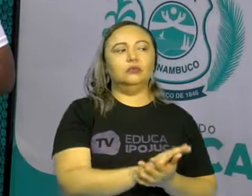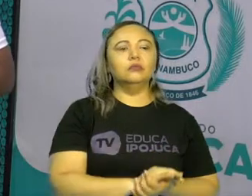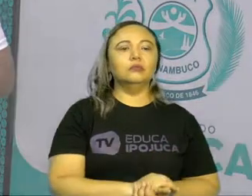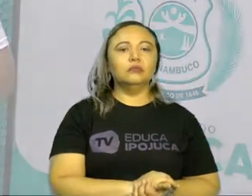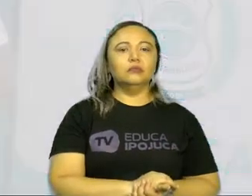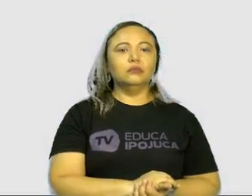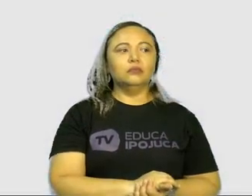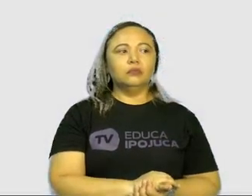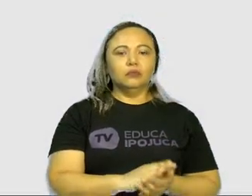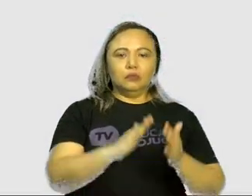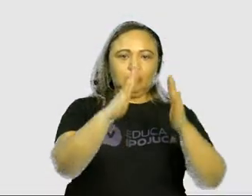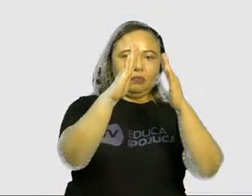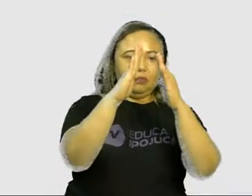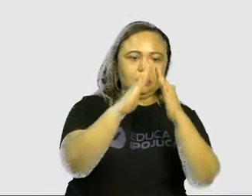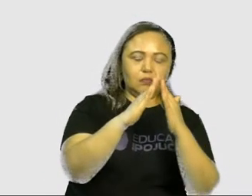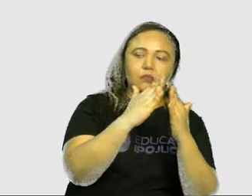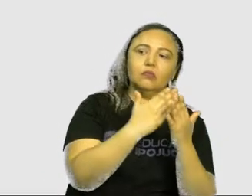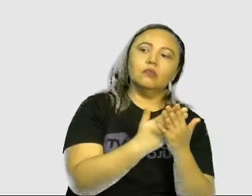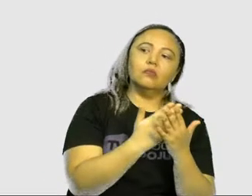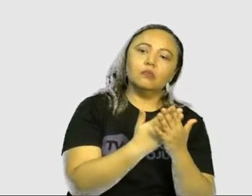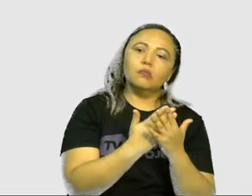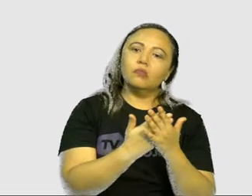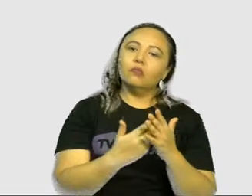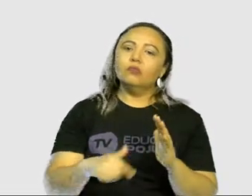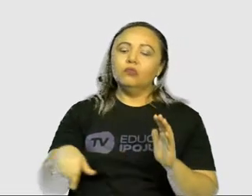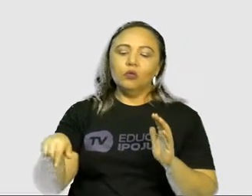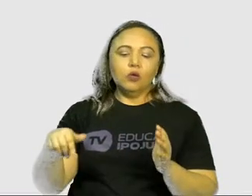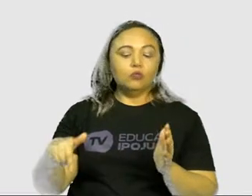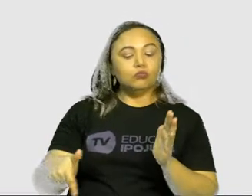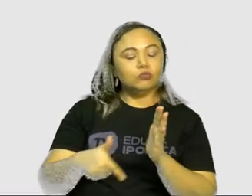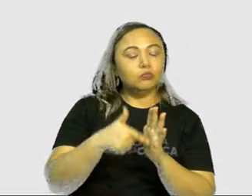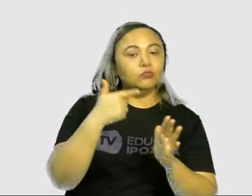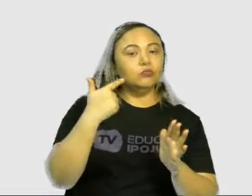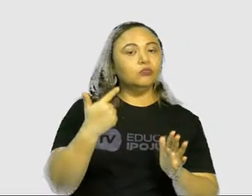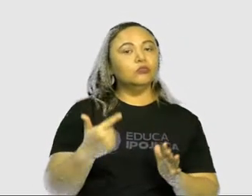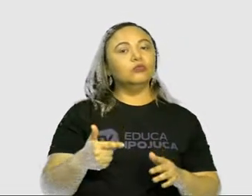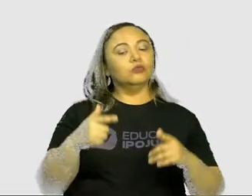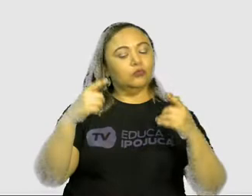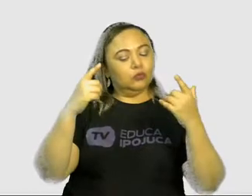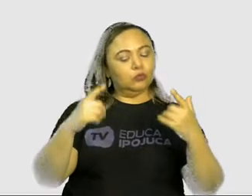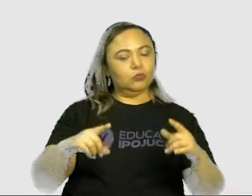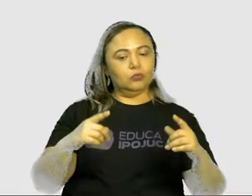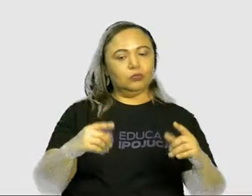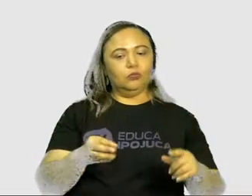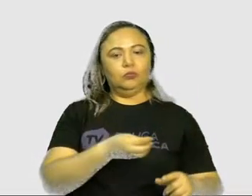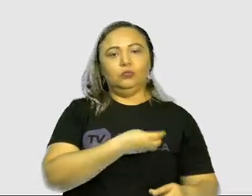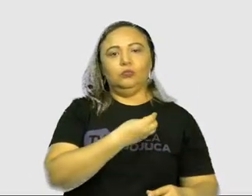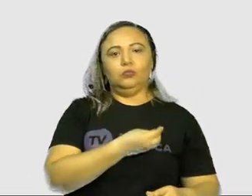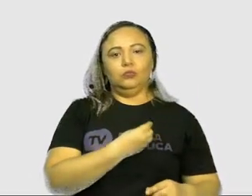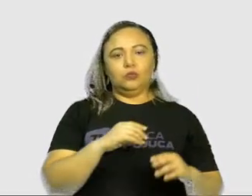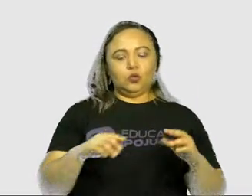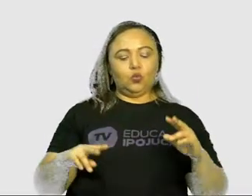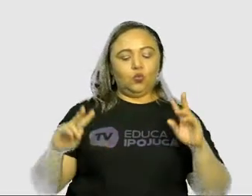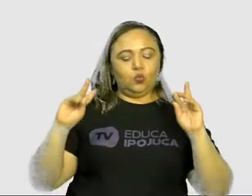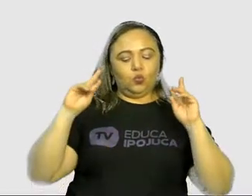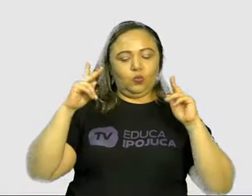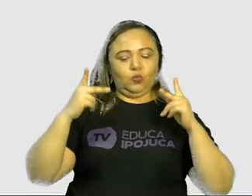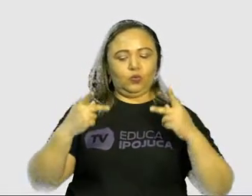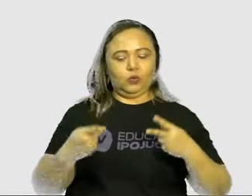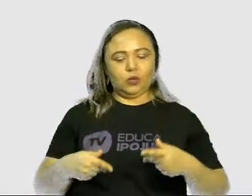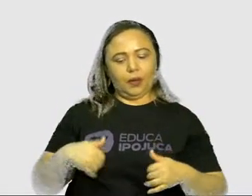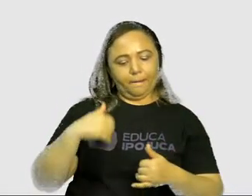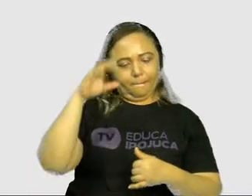A escola é o segundo espaço de convivência, onde o ser humano aprende a